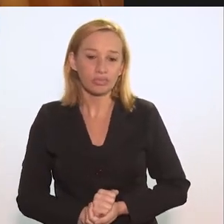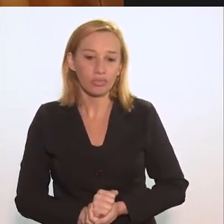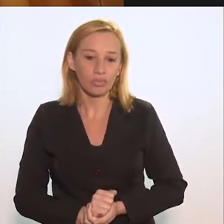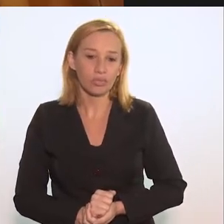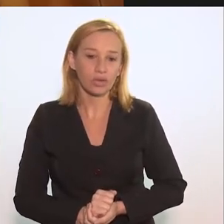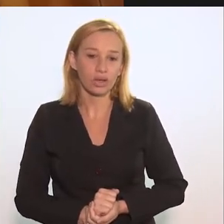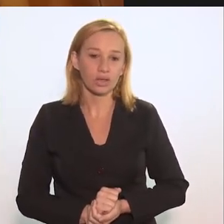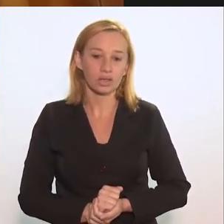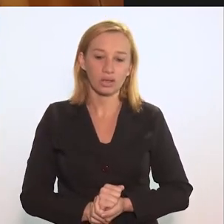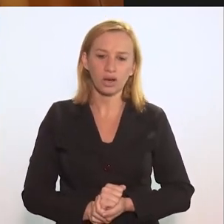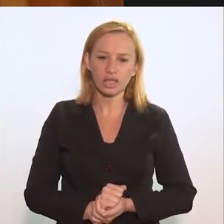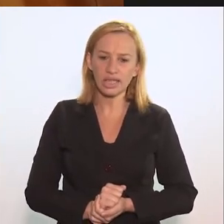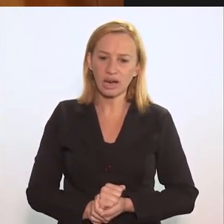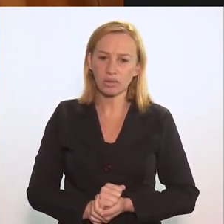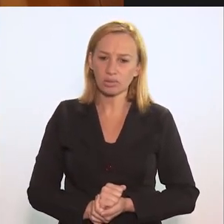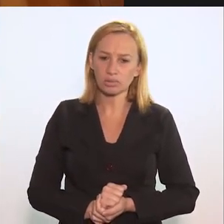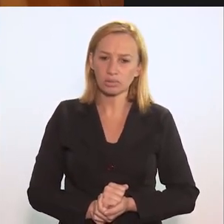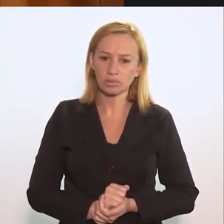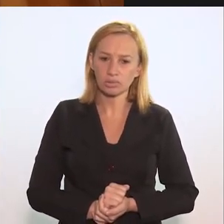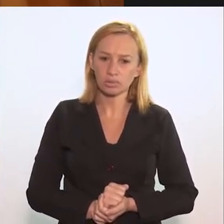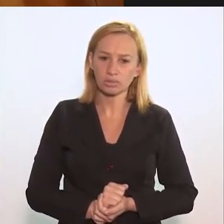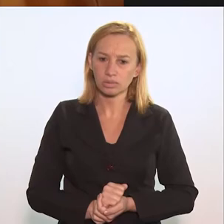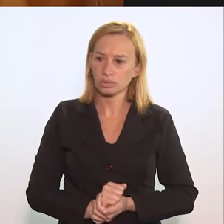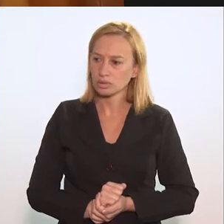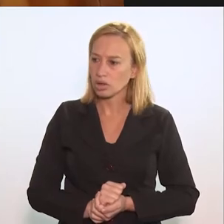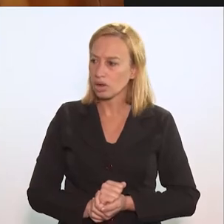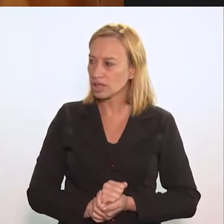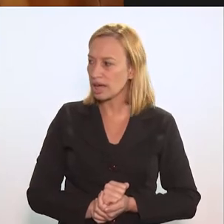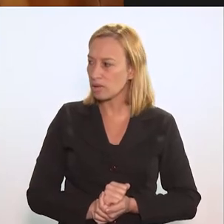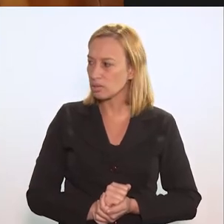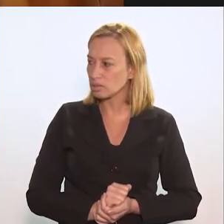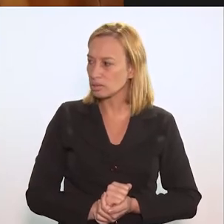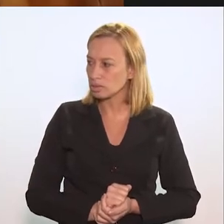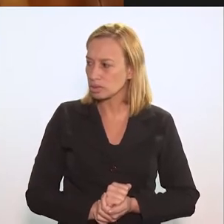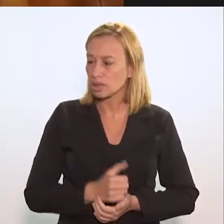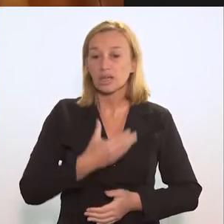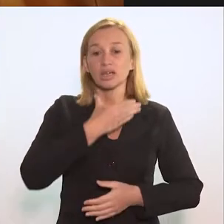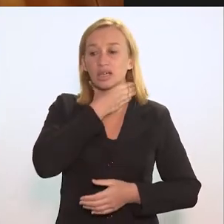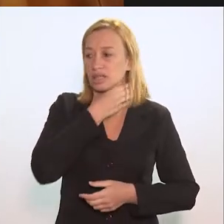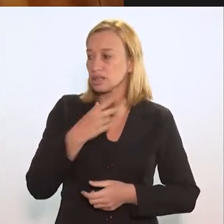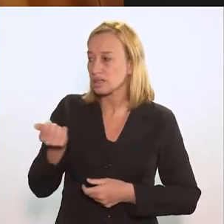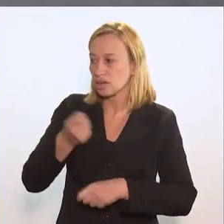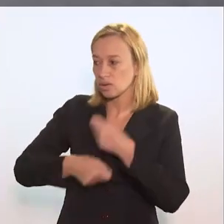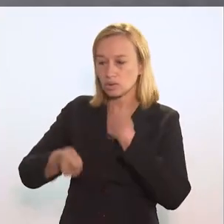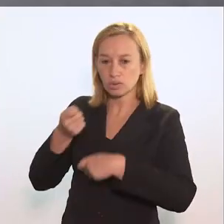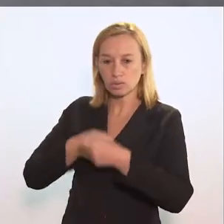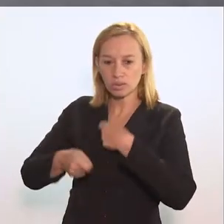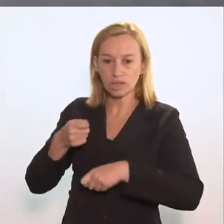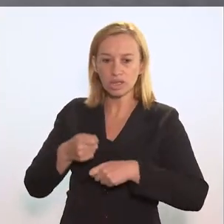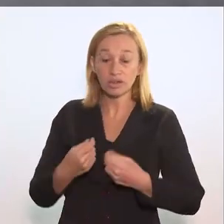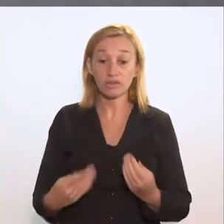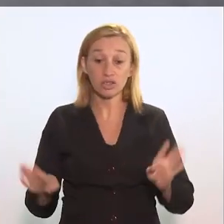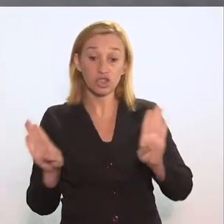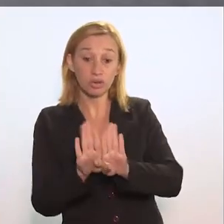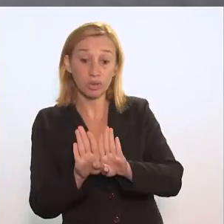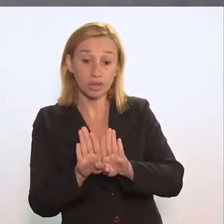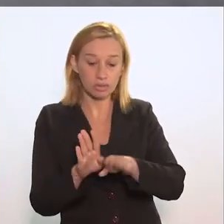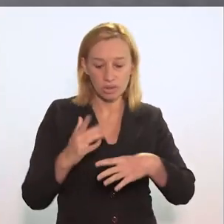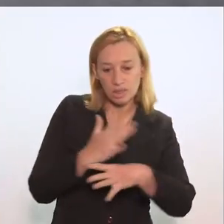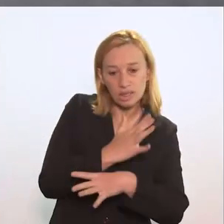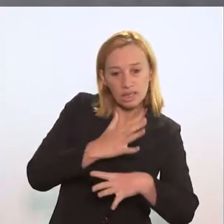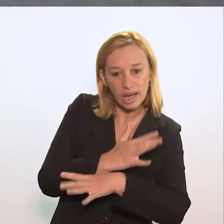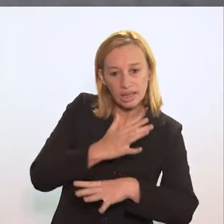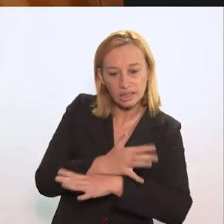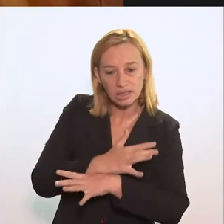acentuado, por conta do lockdown, por conta da crise econômica que se estabeleceu no mundo,